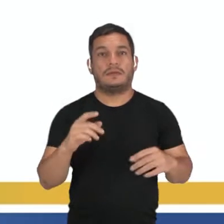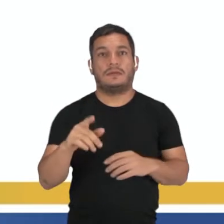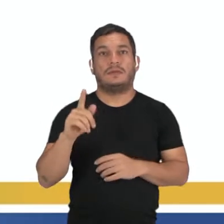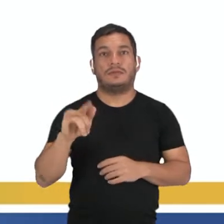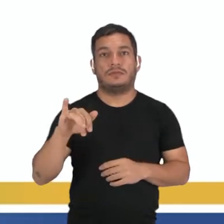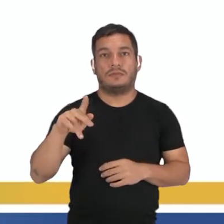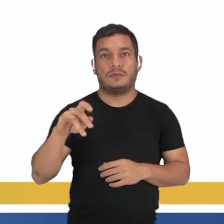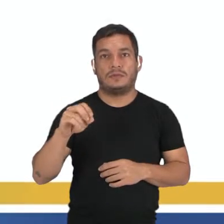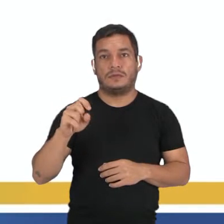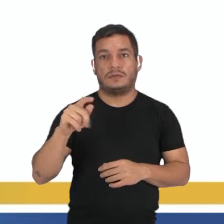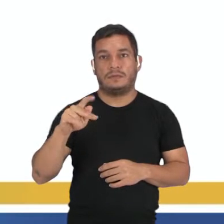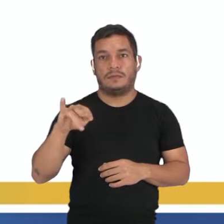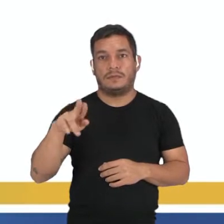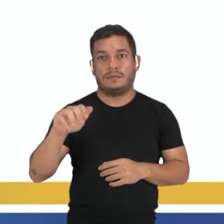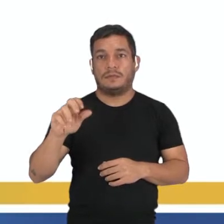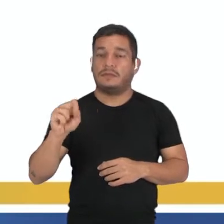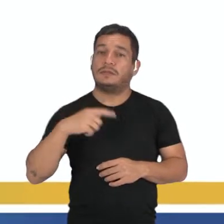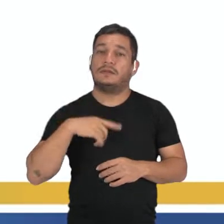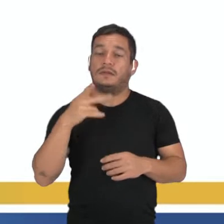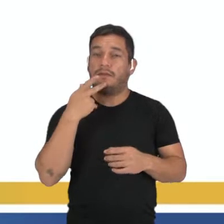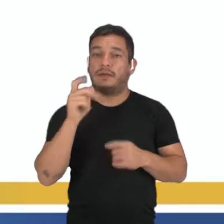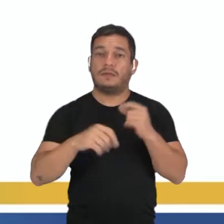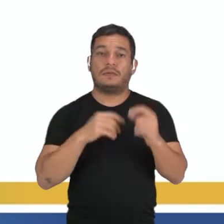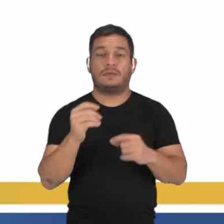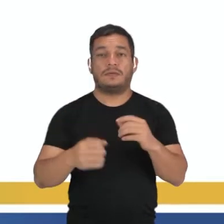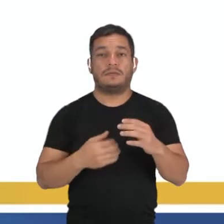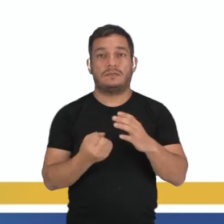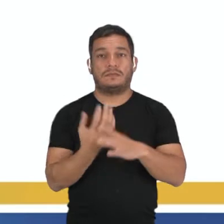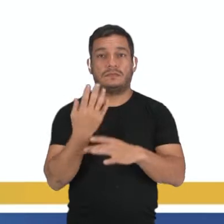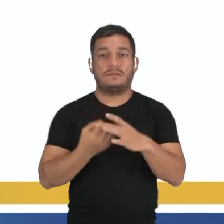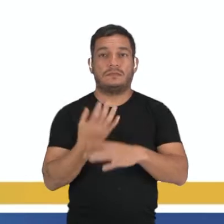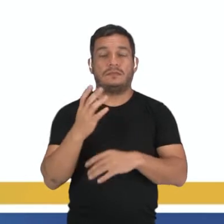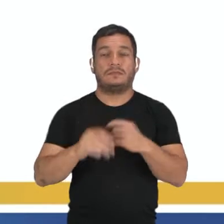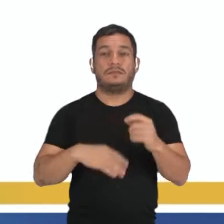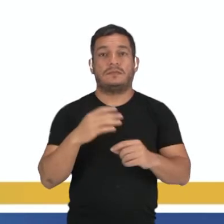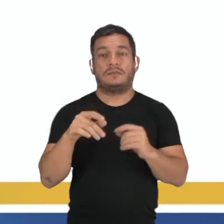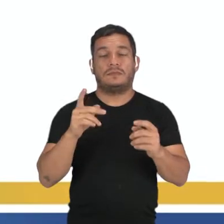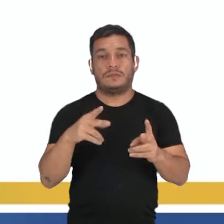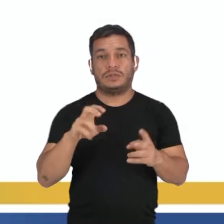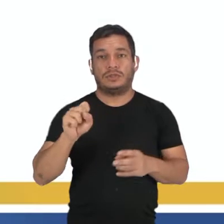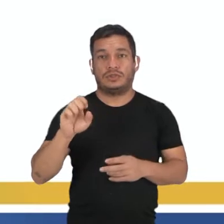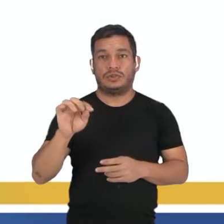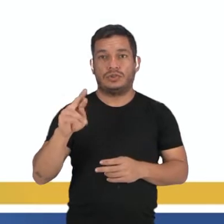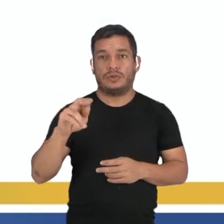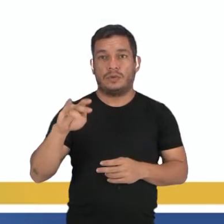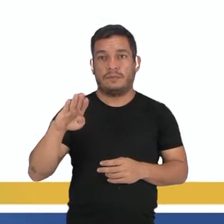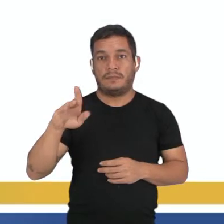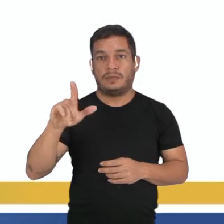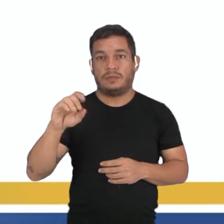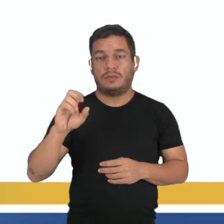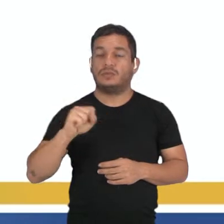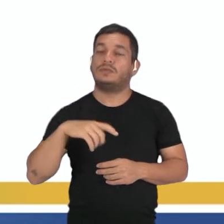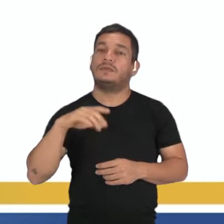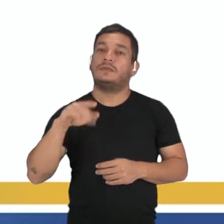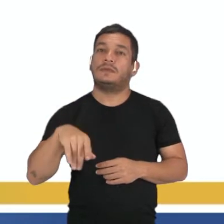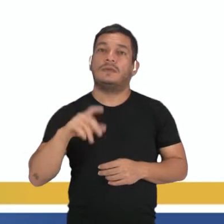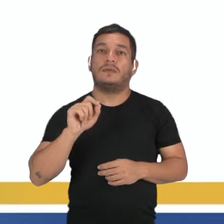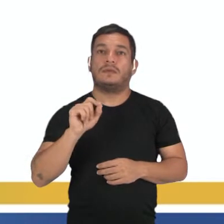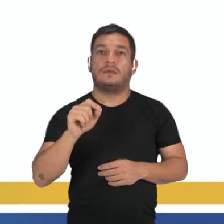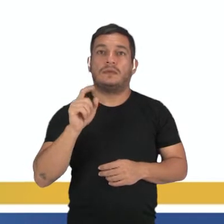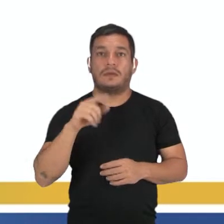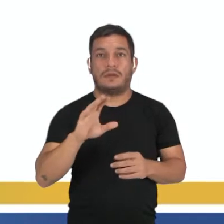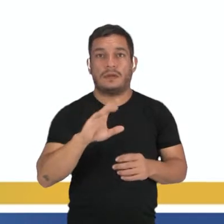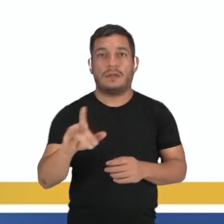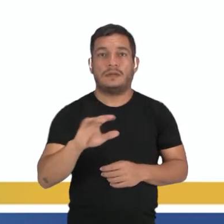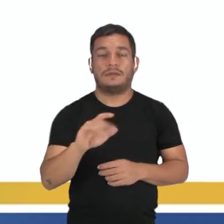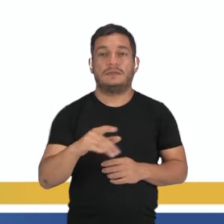gimnospermas? Que quando a gente fala da reprodução, quando a gente fala da parte dos estrópulos, né, eles vão ter os estrópulos